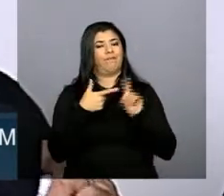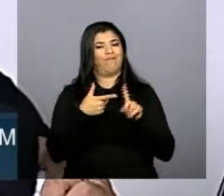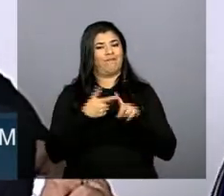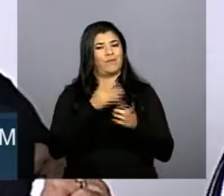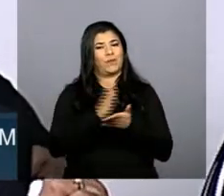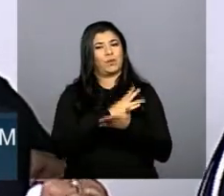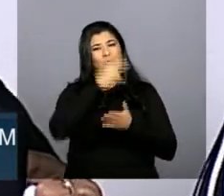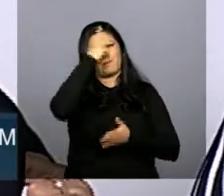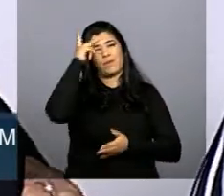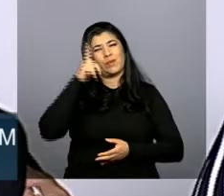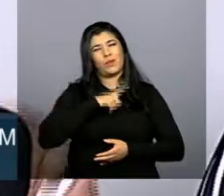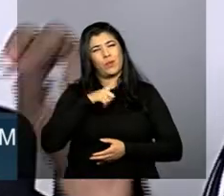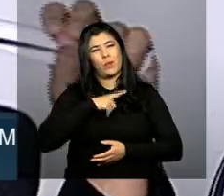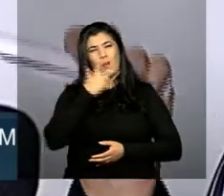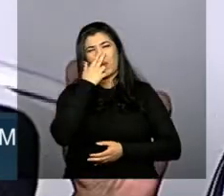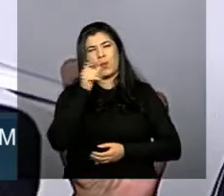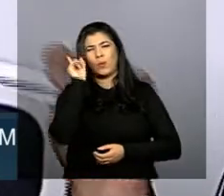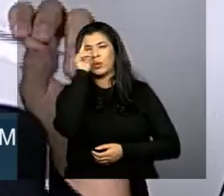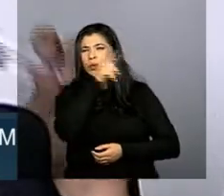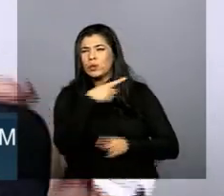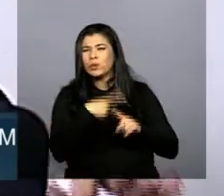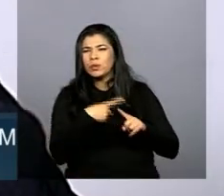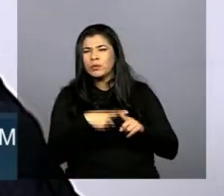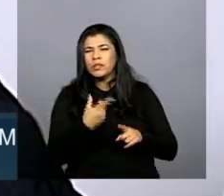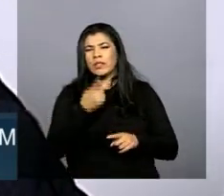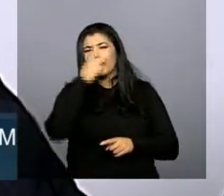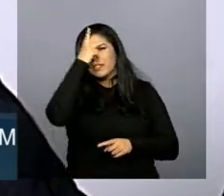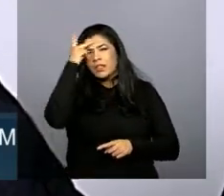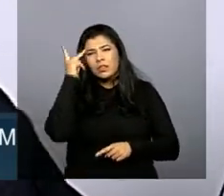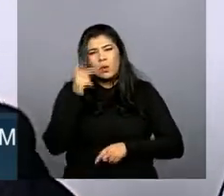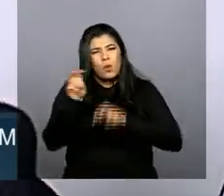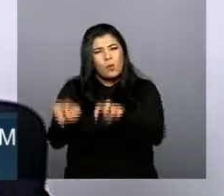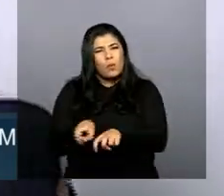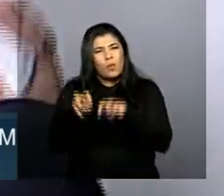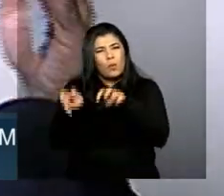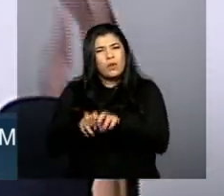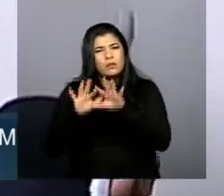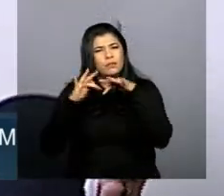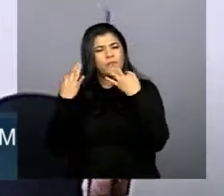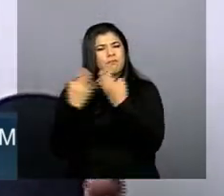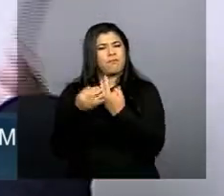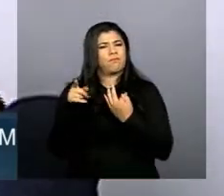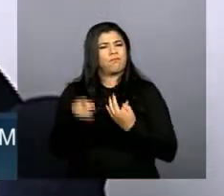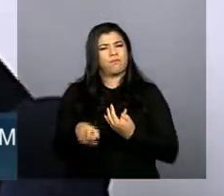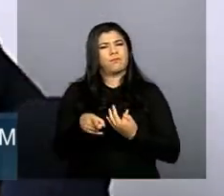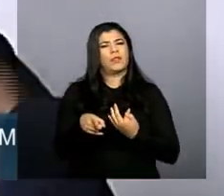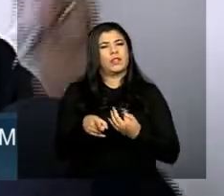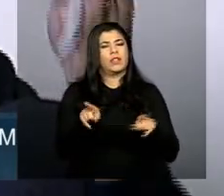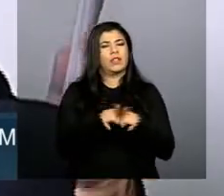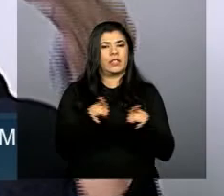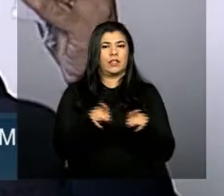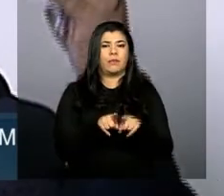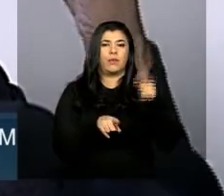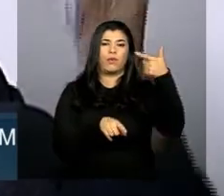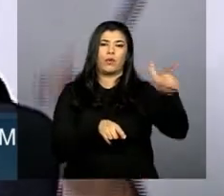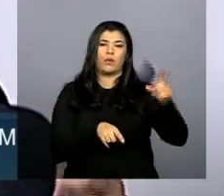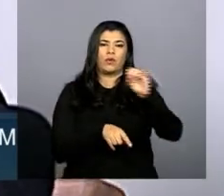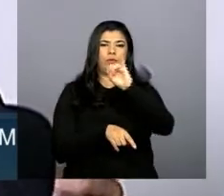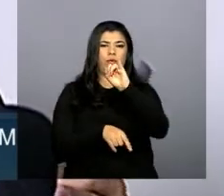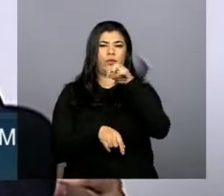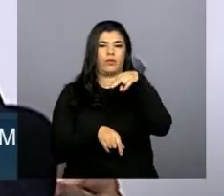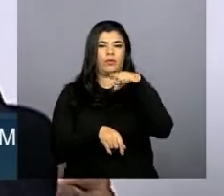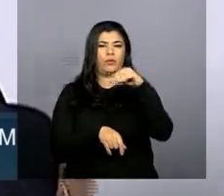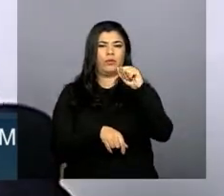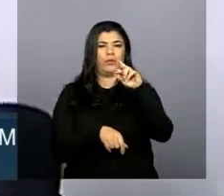fazê-lo tá quer agricultor principalmente familiar quer por exemplo no caso dos assentamentos o INCRA está com a estrutura para fazer os